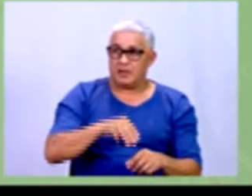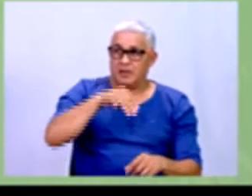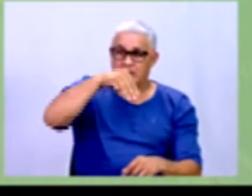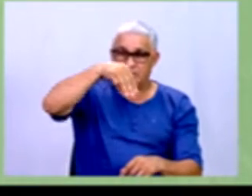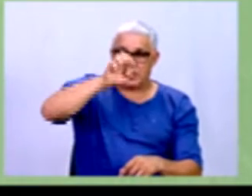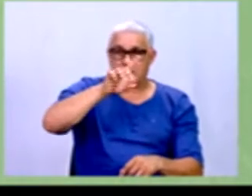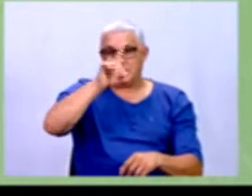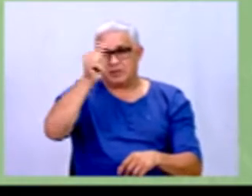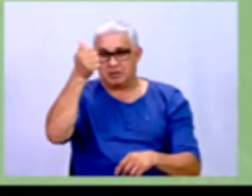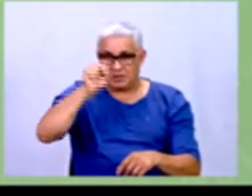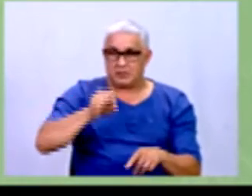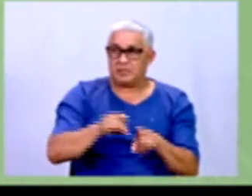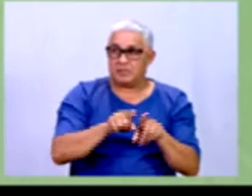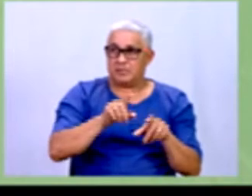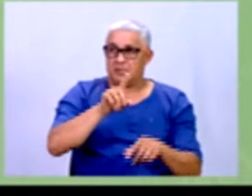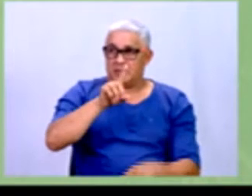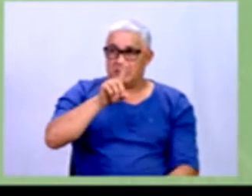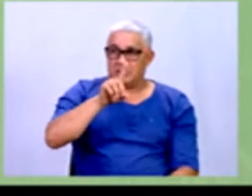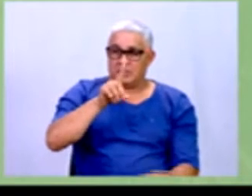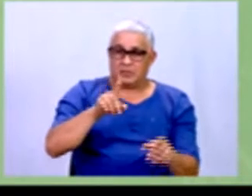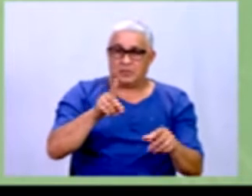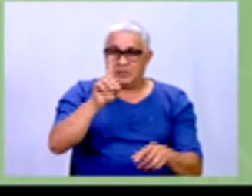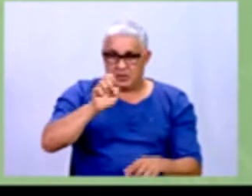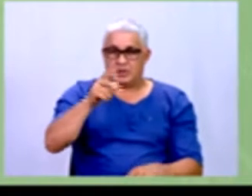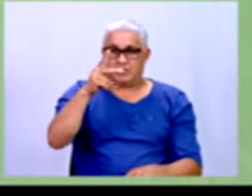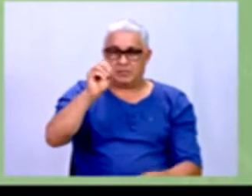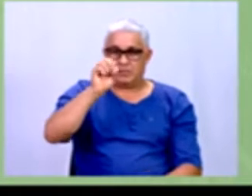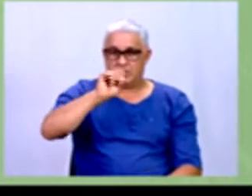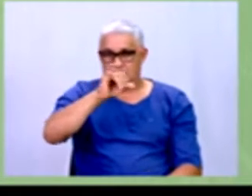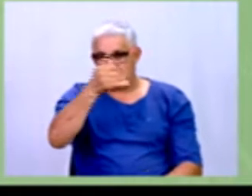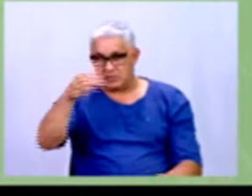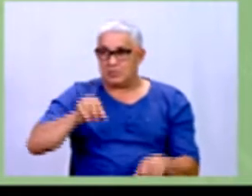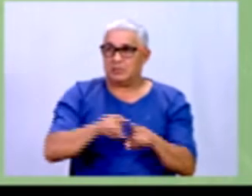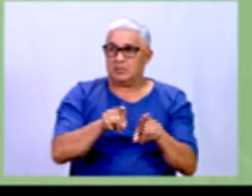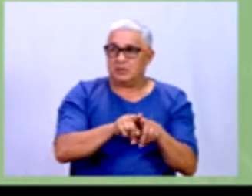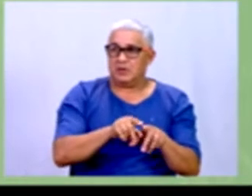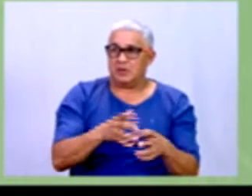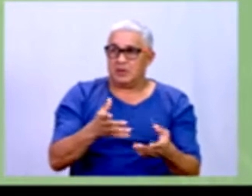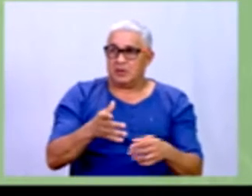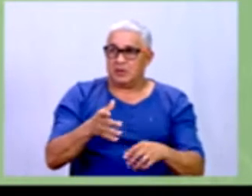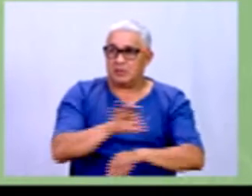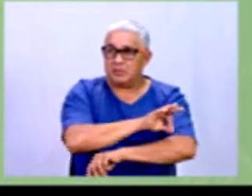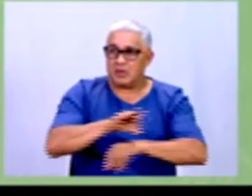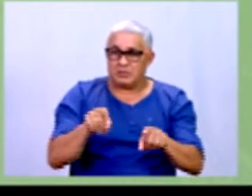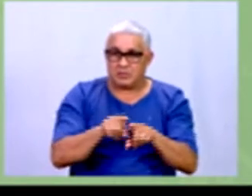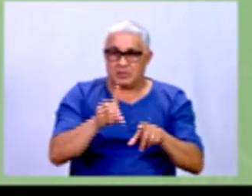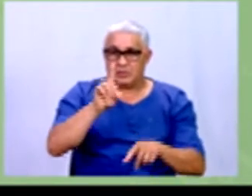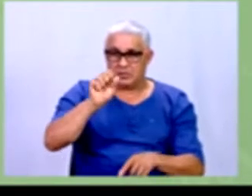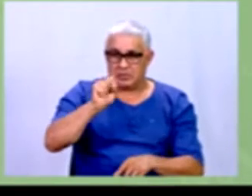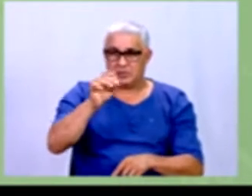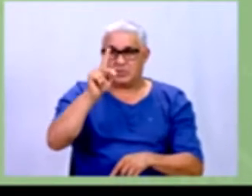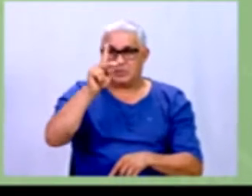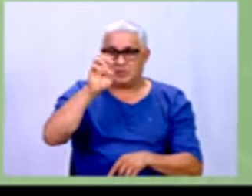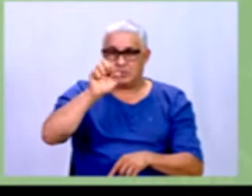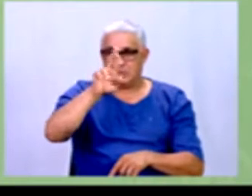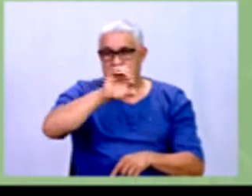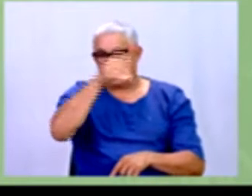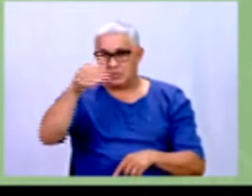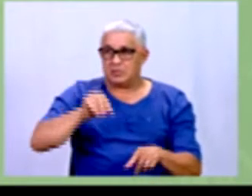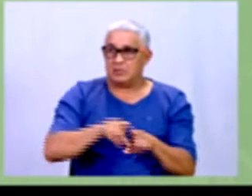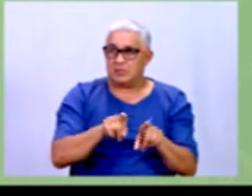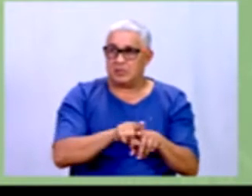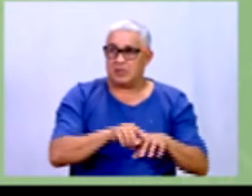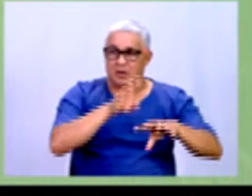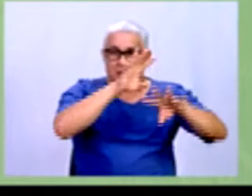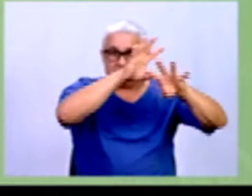medidas de dispersão, tabelas e gráficos, o que seria da estatística sem as tabelas e gráficos, né, professor?